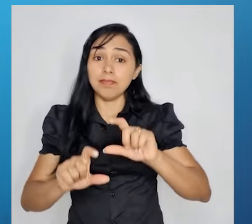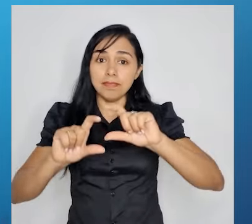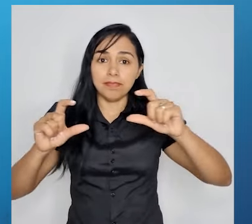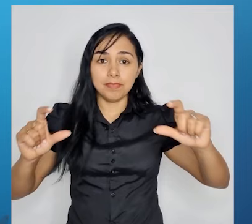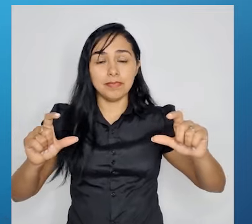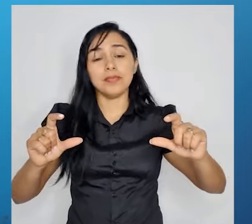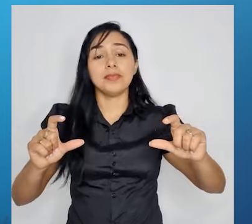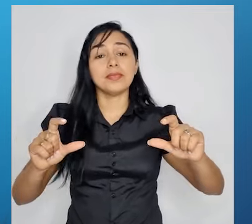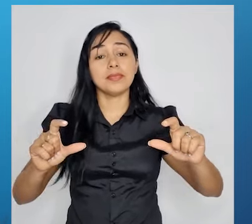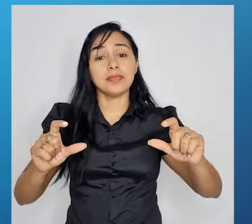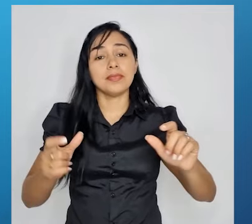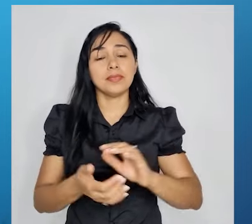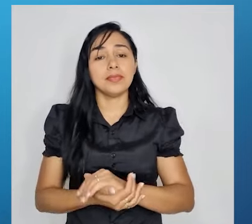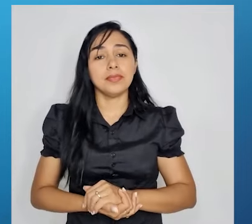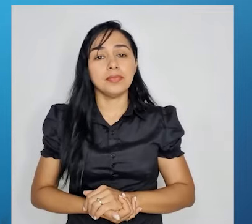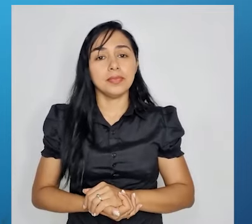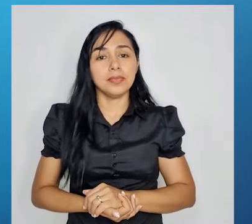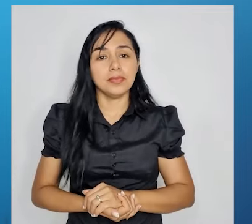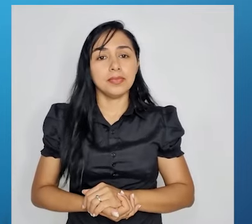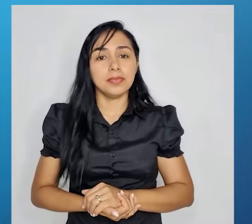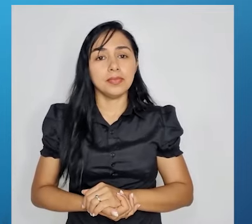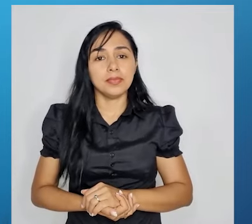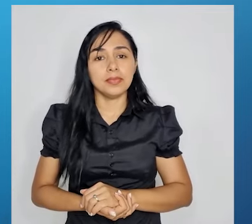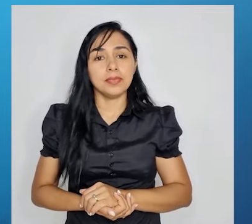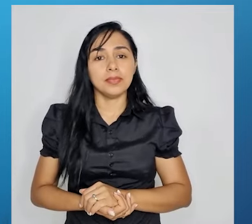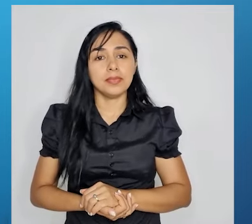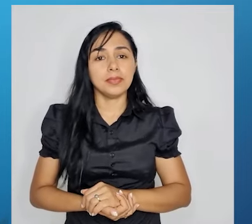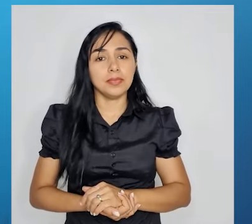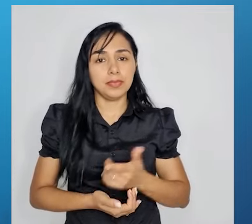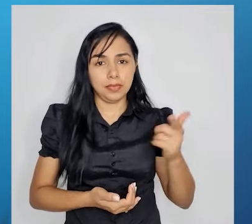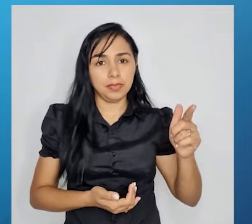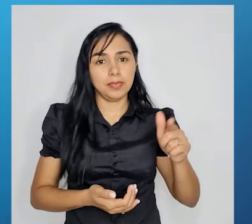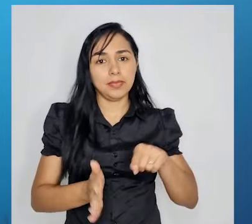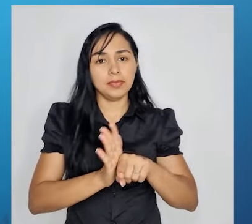livros. Vamos para mais uma.